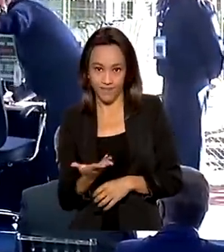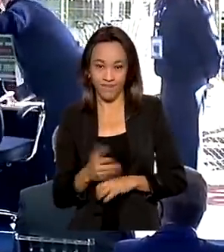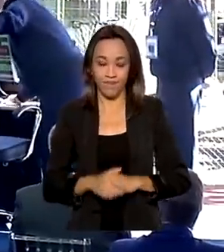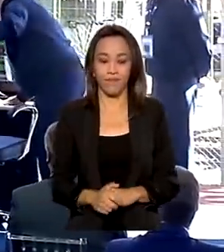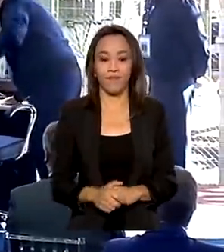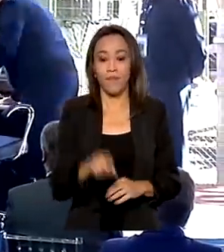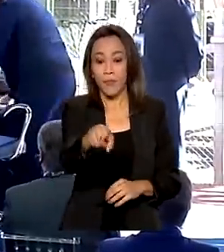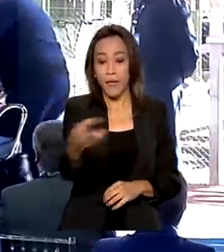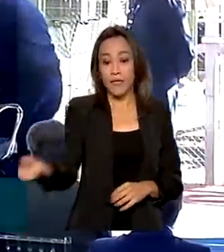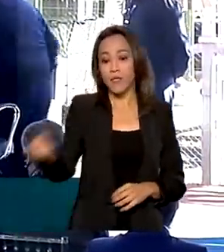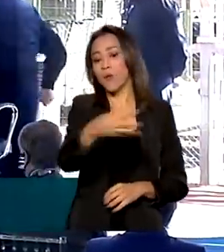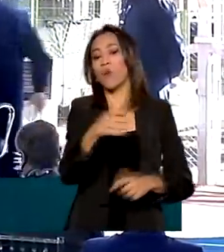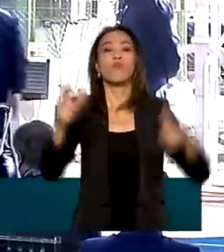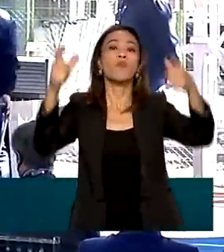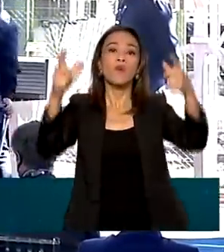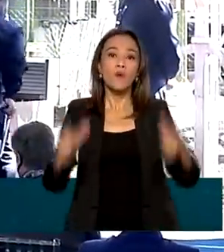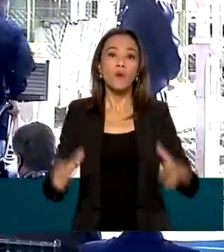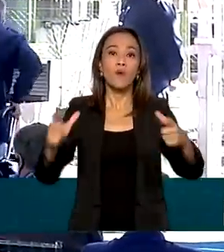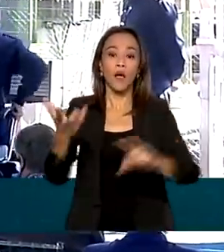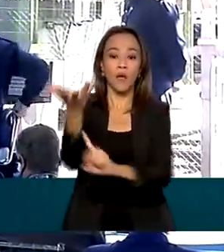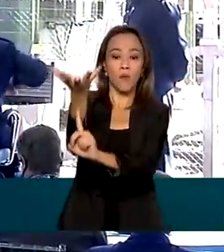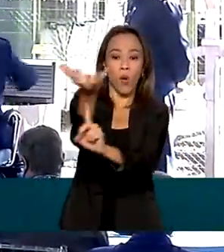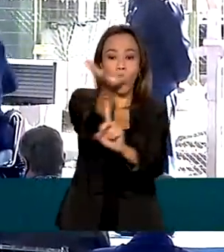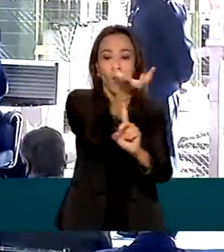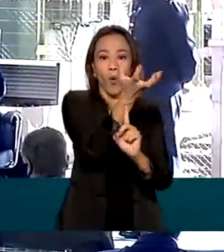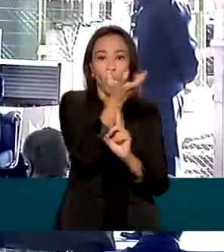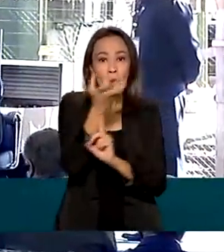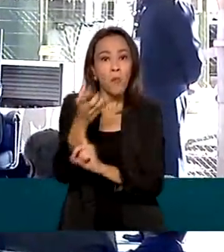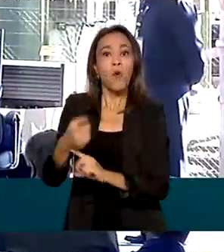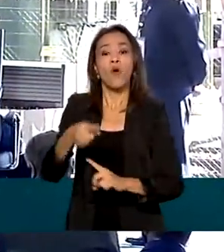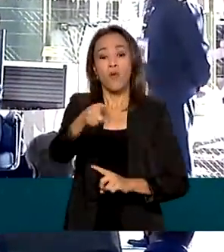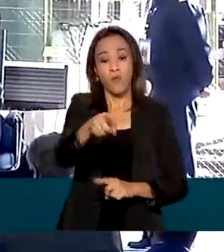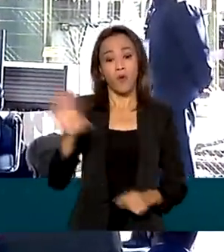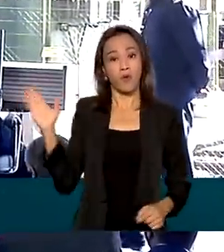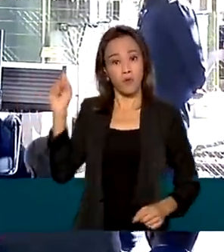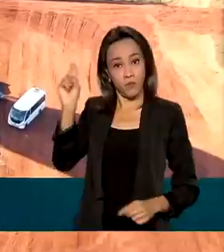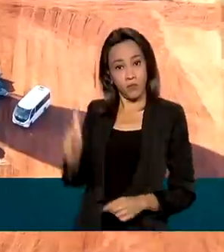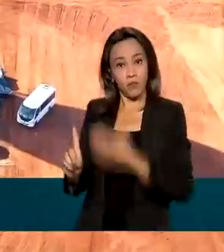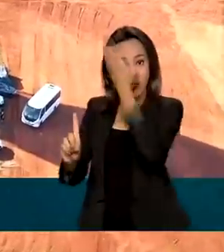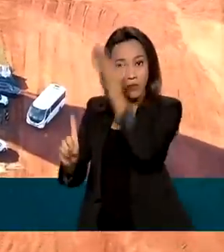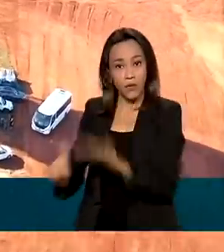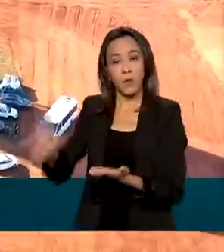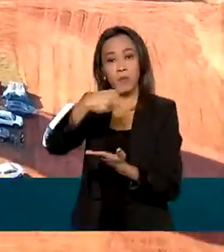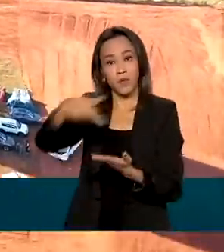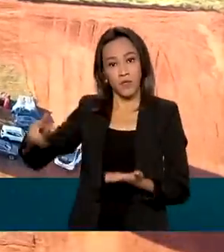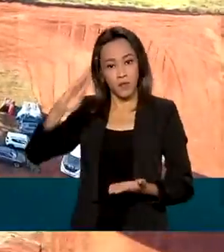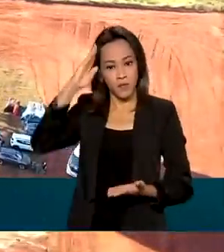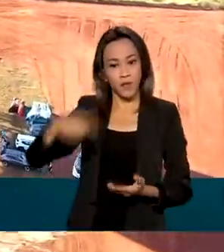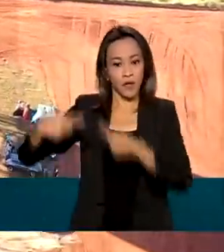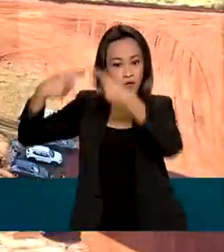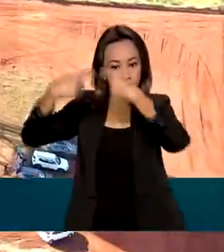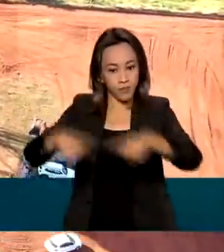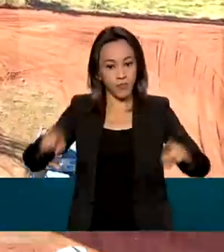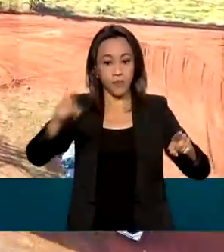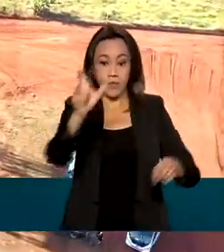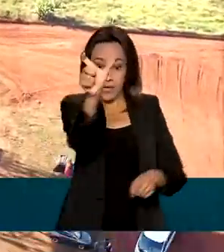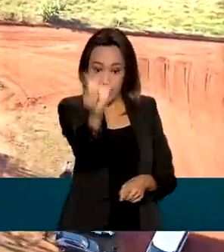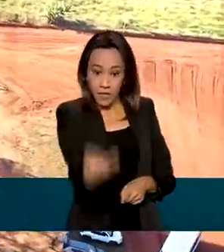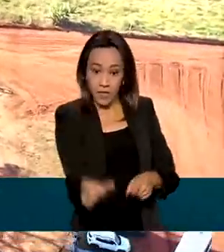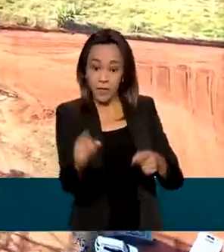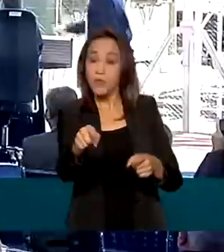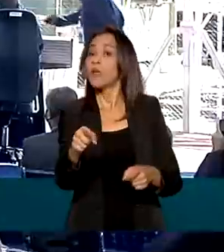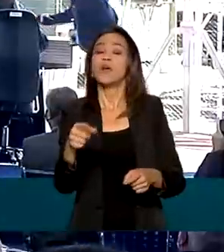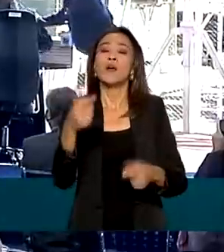estação de radares foi acionada oficialmente pelo presidente Jair Bolsonaro. De Ponta Porã, no Mato Grosso do Sul,